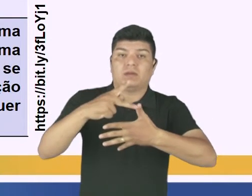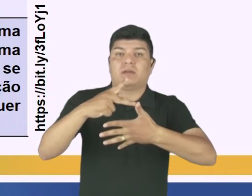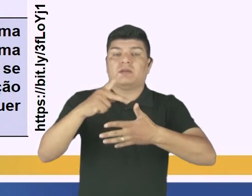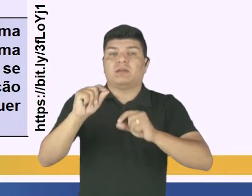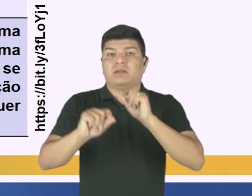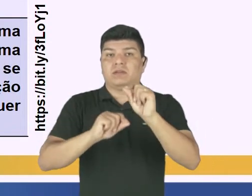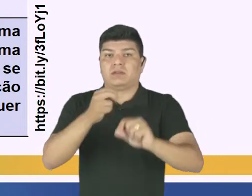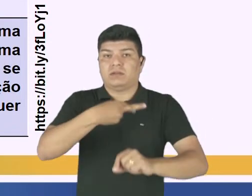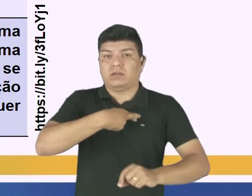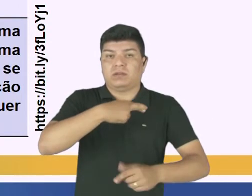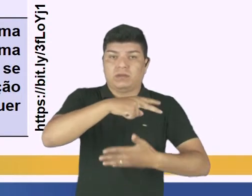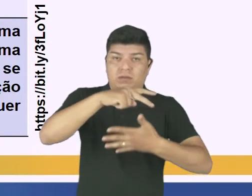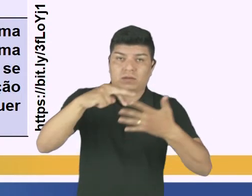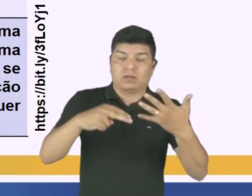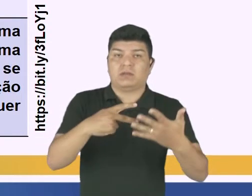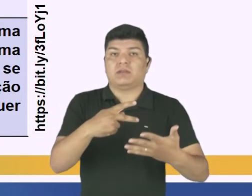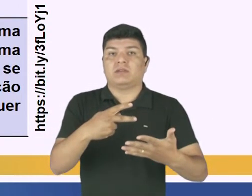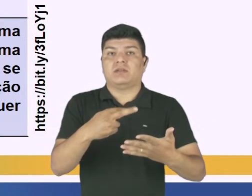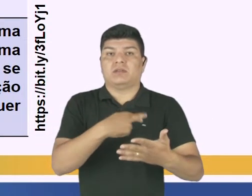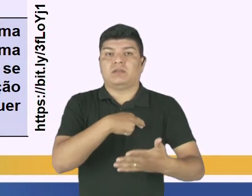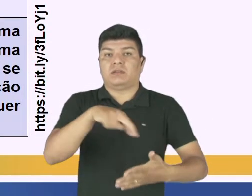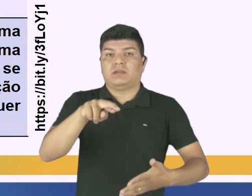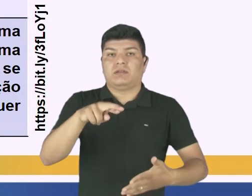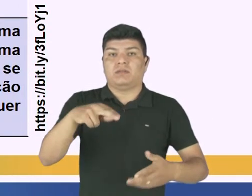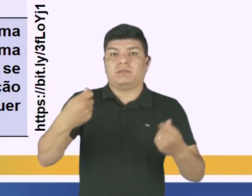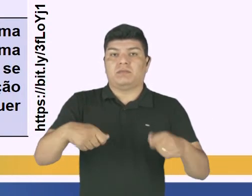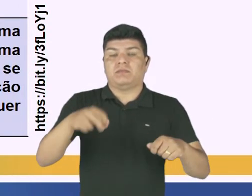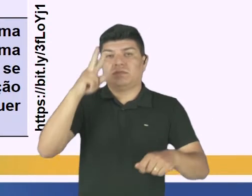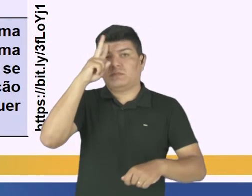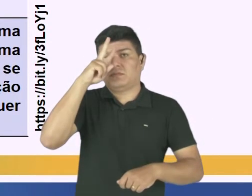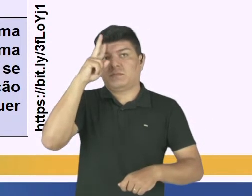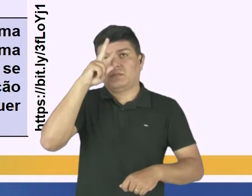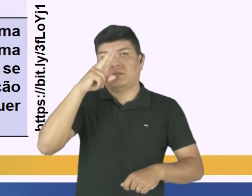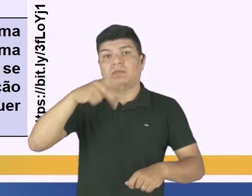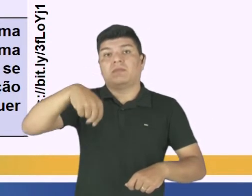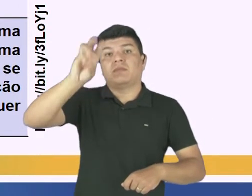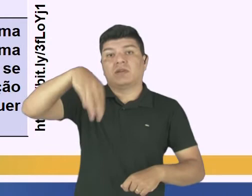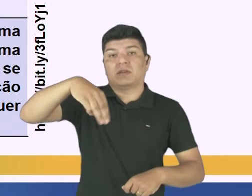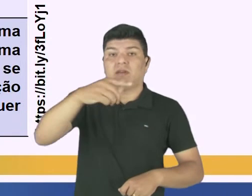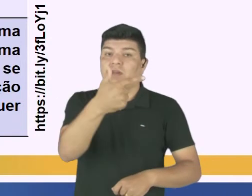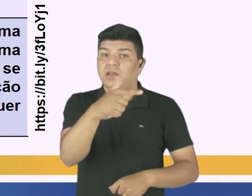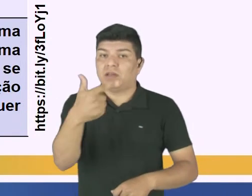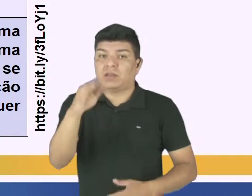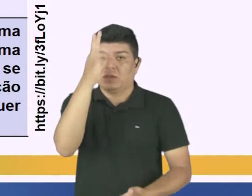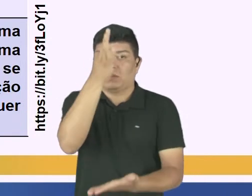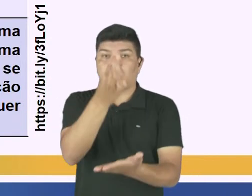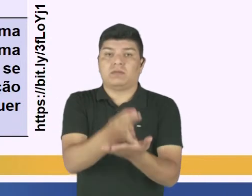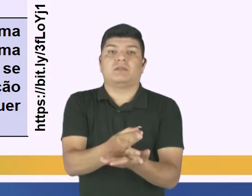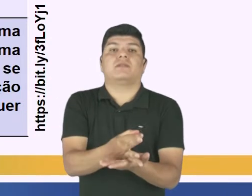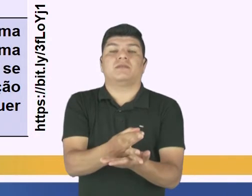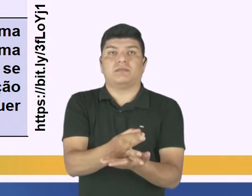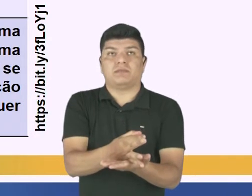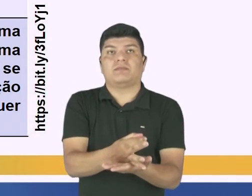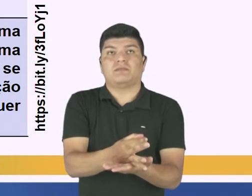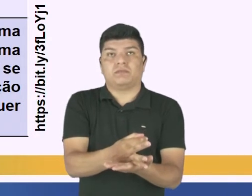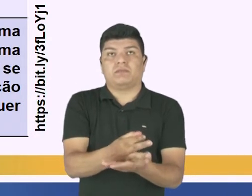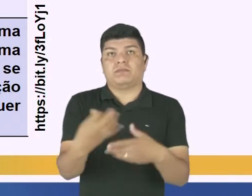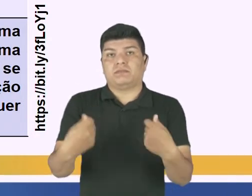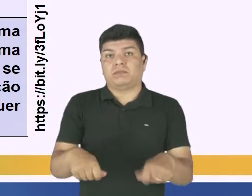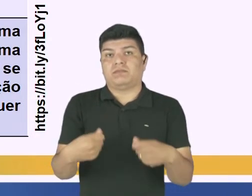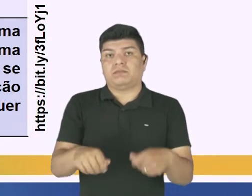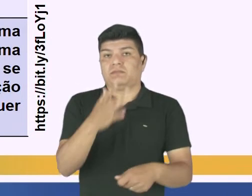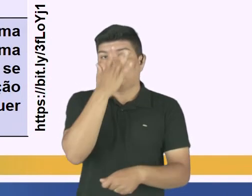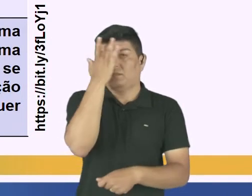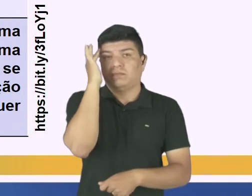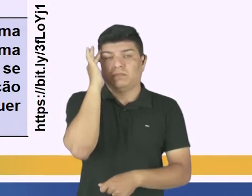religiosa. Necessidade de lembrar quem não tem fé. Então existem aquelas